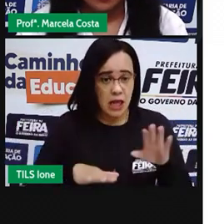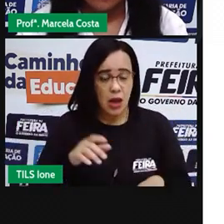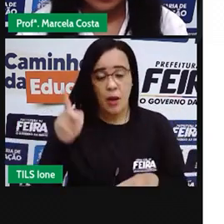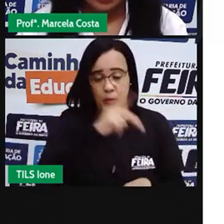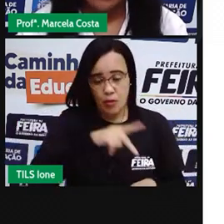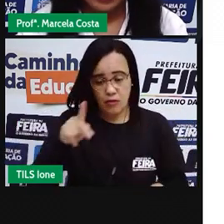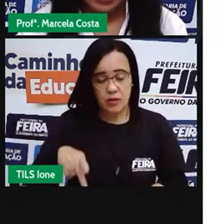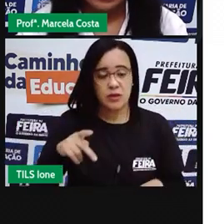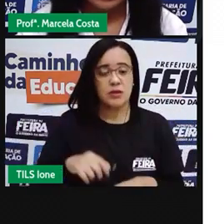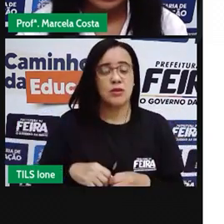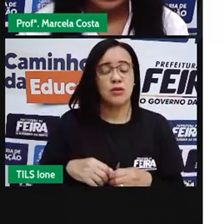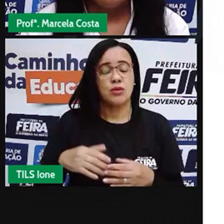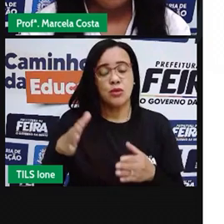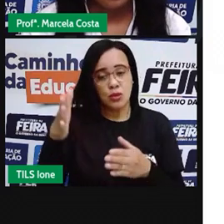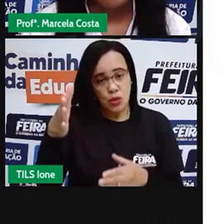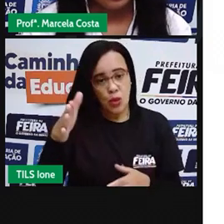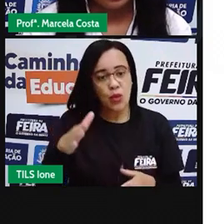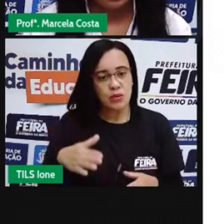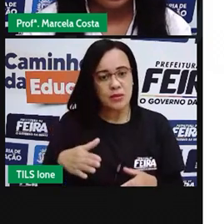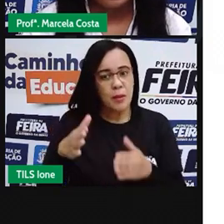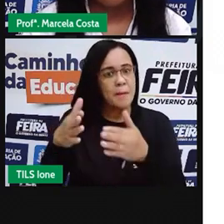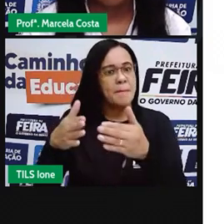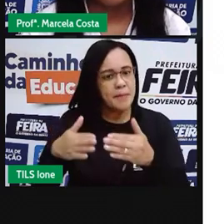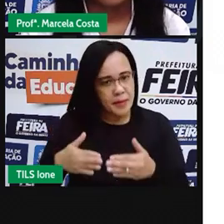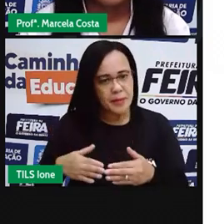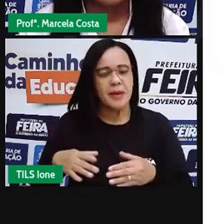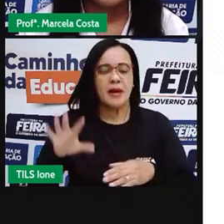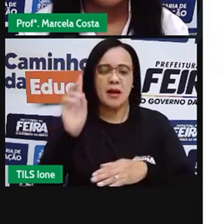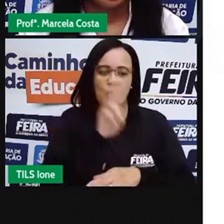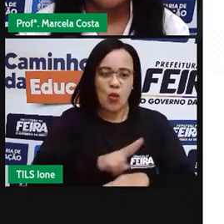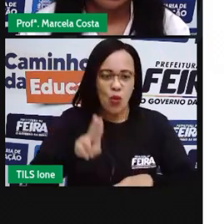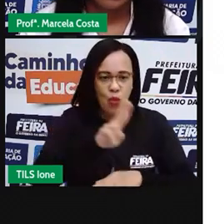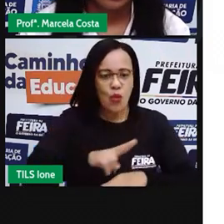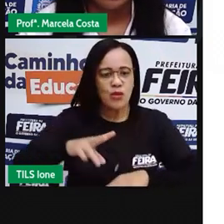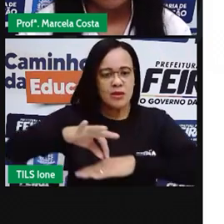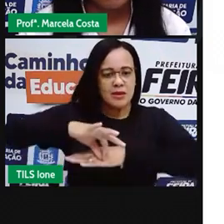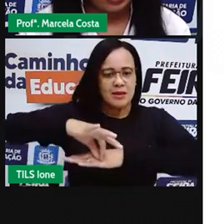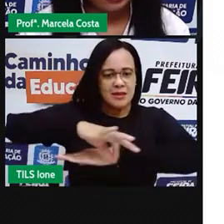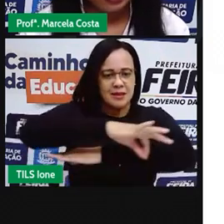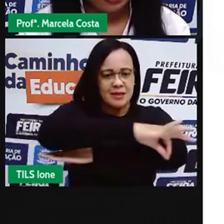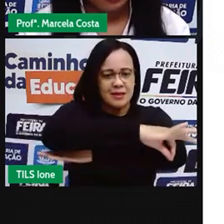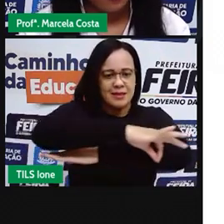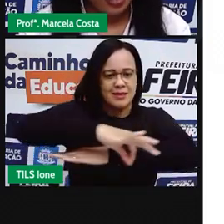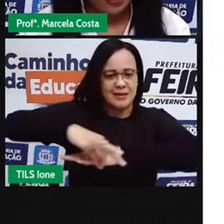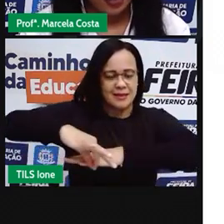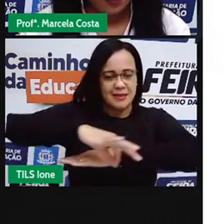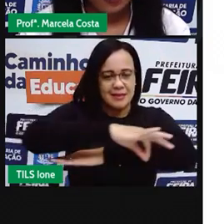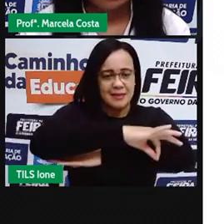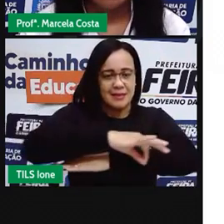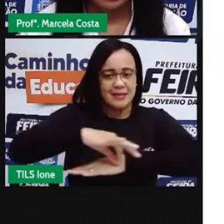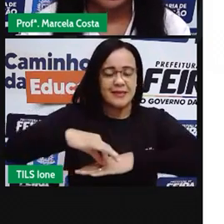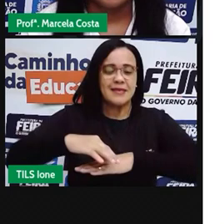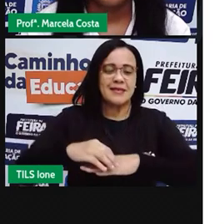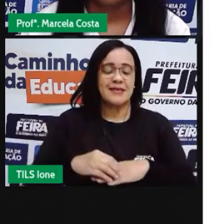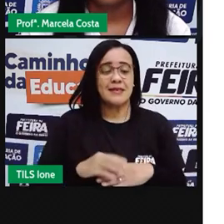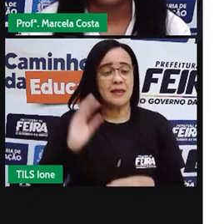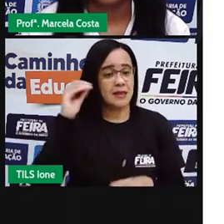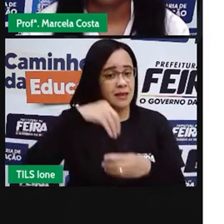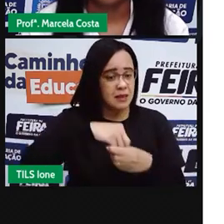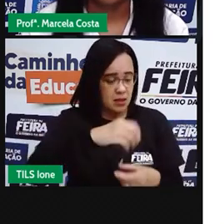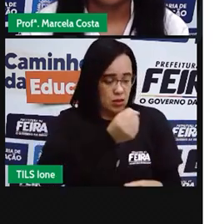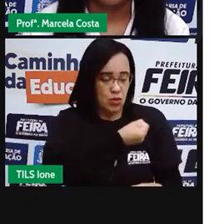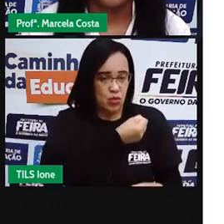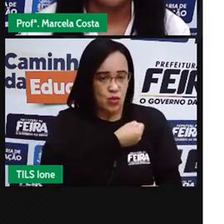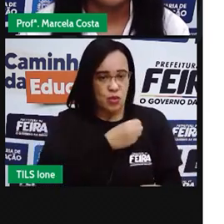para fazer algumas atividades que mostram para a gente ali alguns centímetros. Não vai com uma régua pequena, como